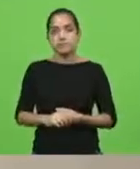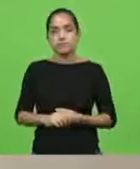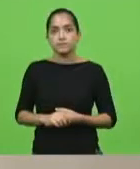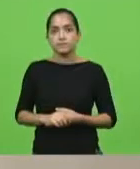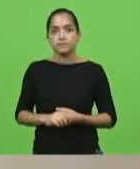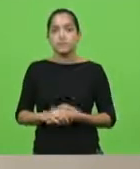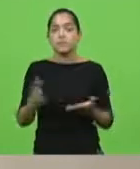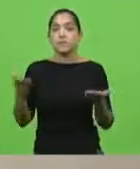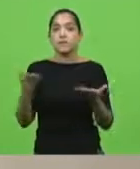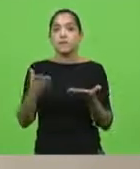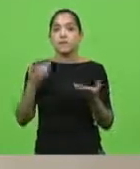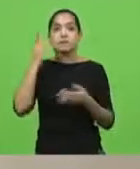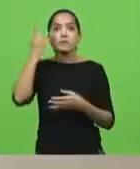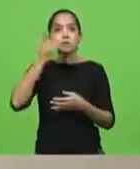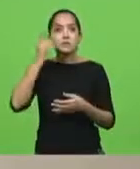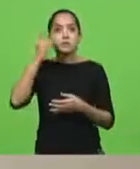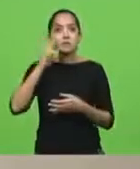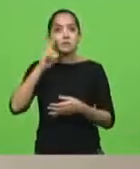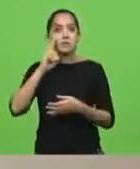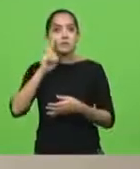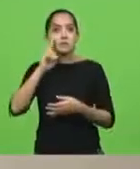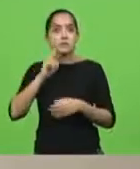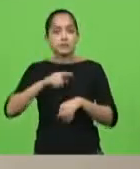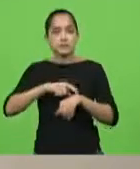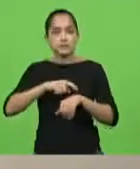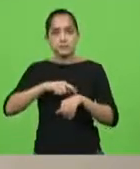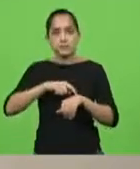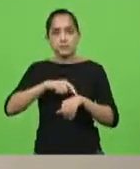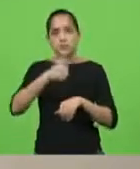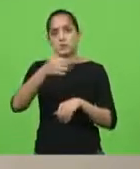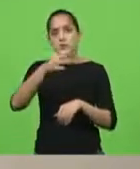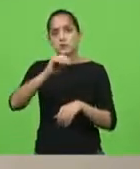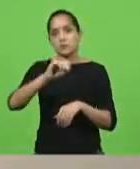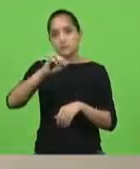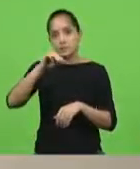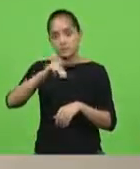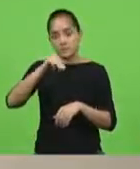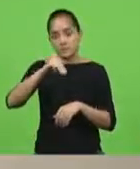Fará uso da palavra o deputado Ivan Nats pelo tempo de até 10 minutos.